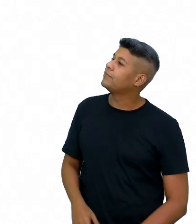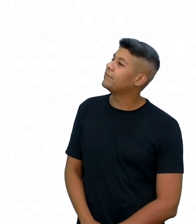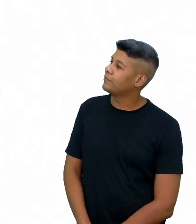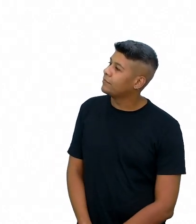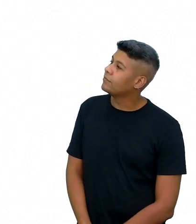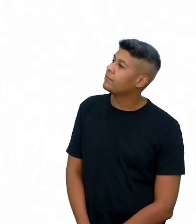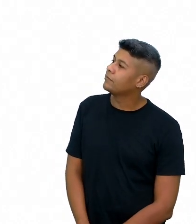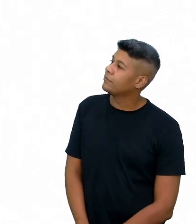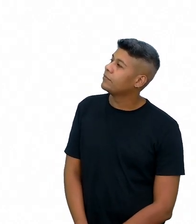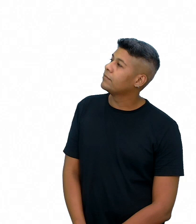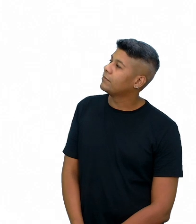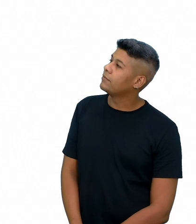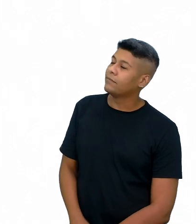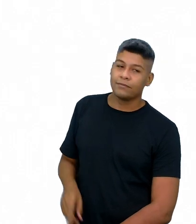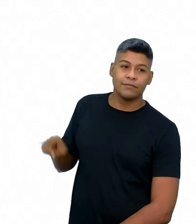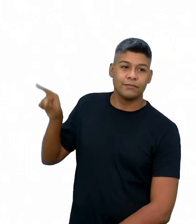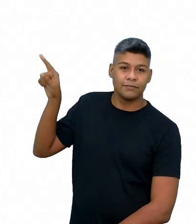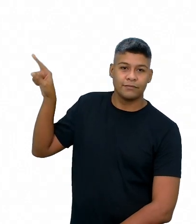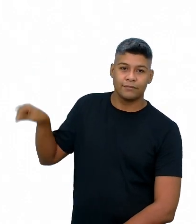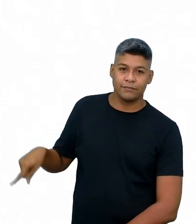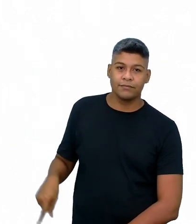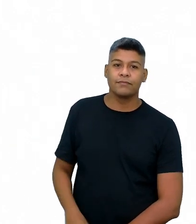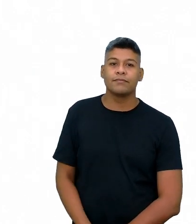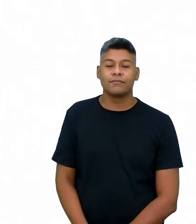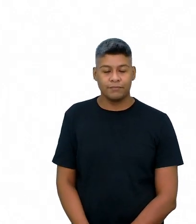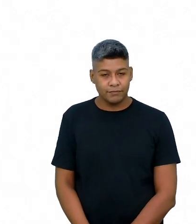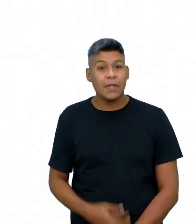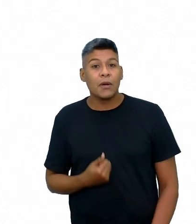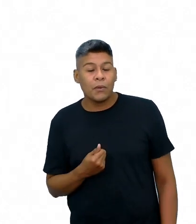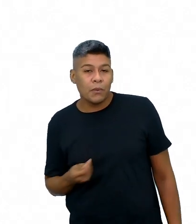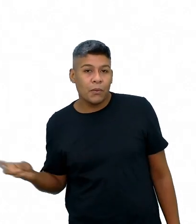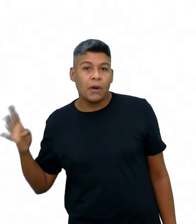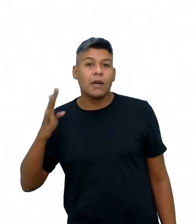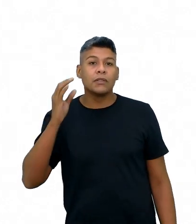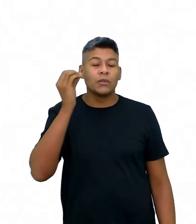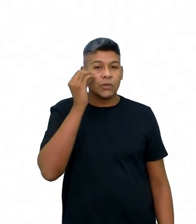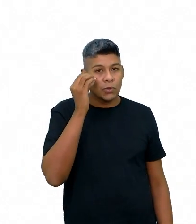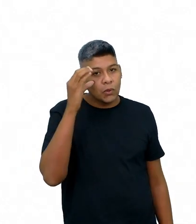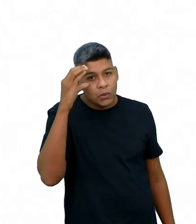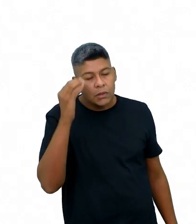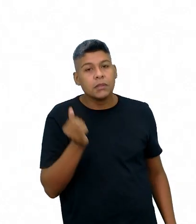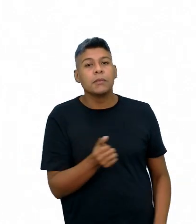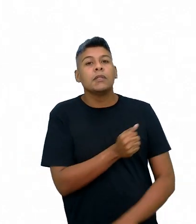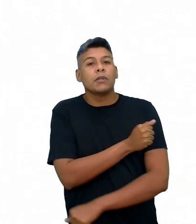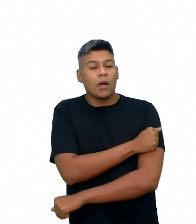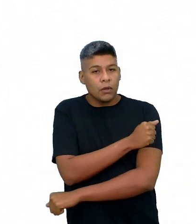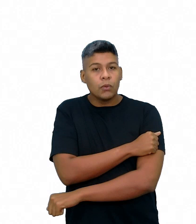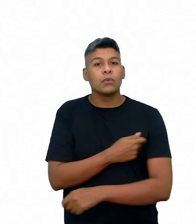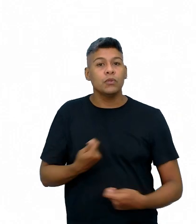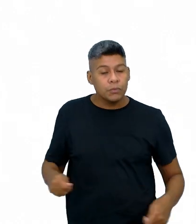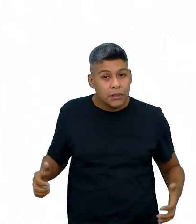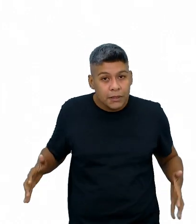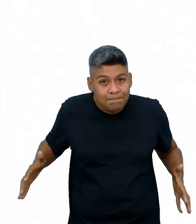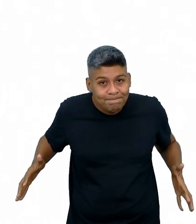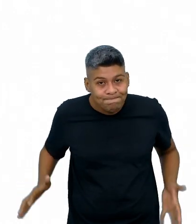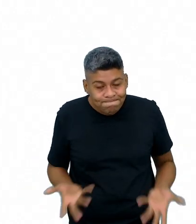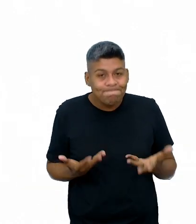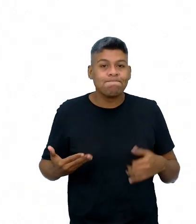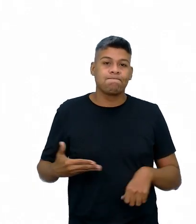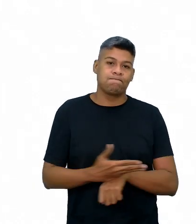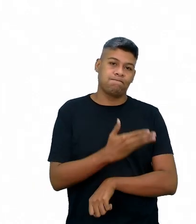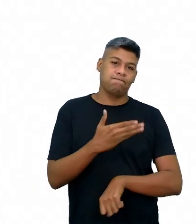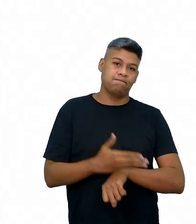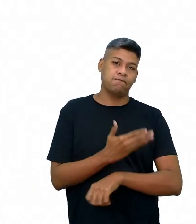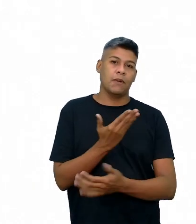notacionais. Veja, então, quantos conhecimentos os nossos alunos precisam mobilizar para participar